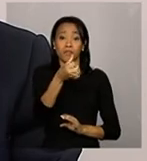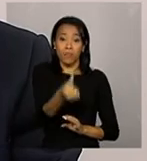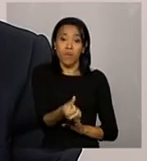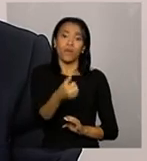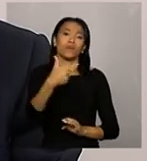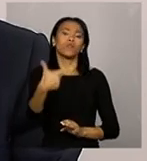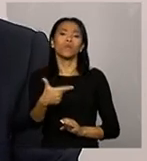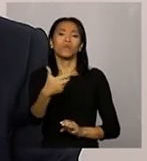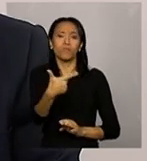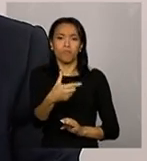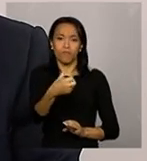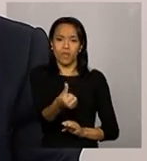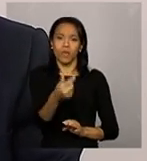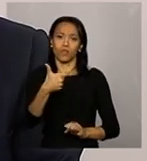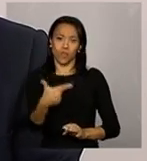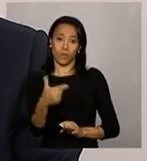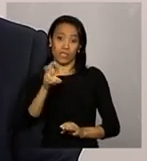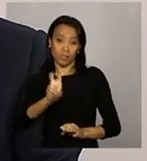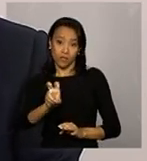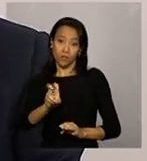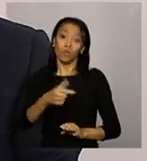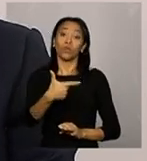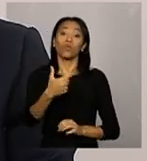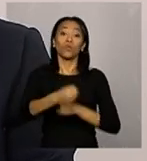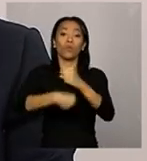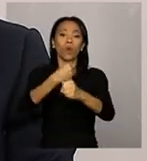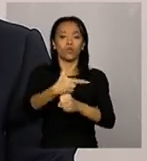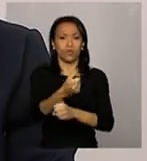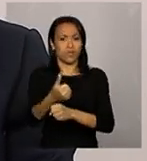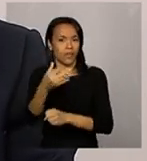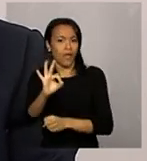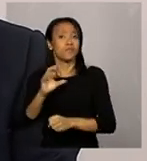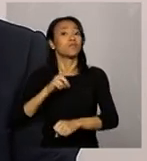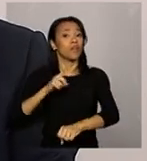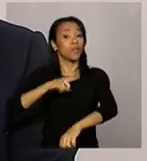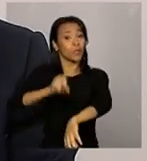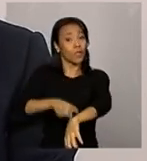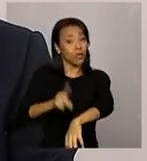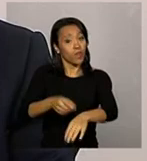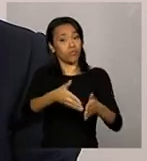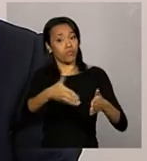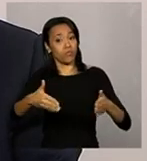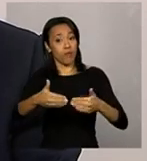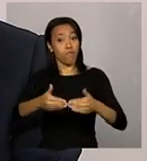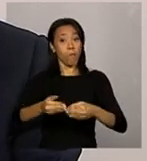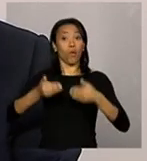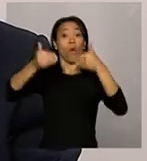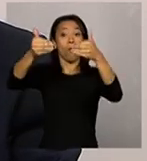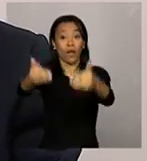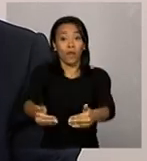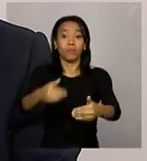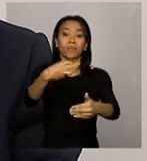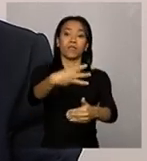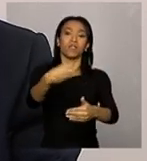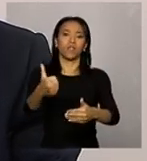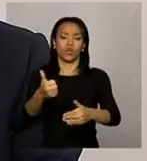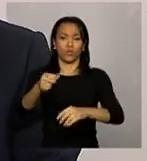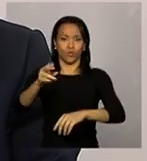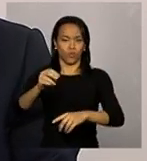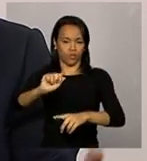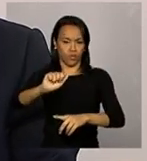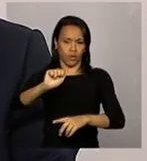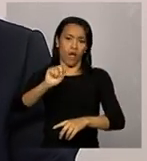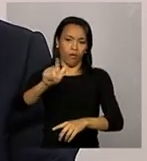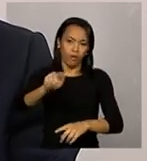2010. Essa portaria estabelecia os prazos que já foram prorrogados agora para 31 de julho e 31 de agosto com relação